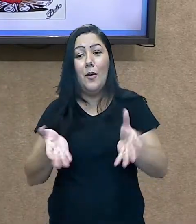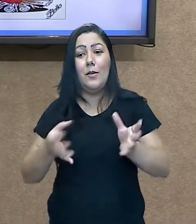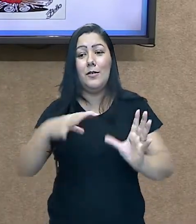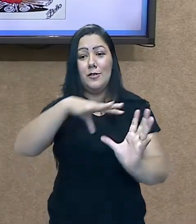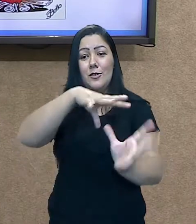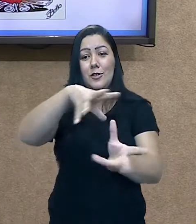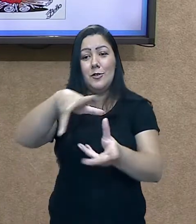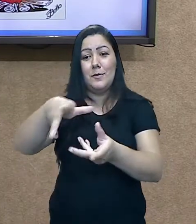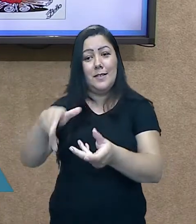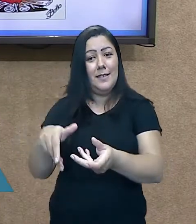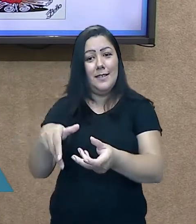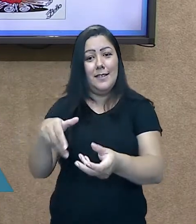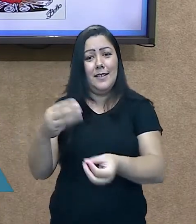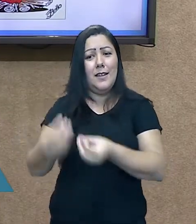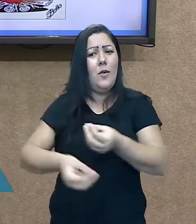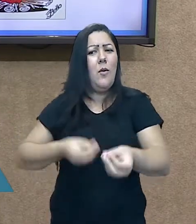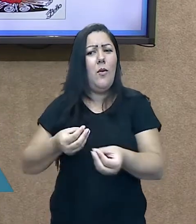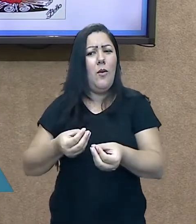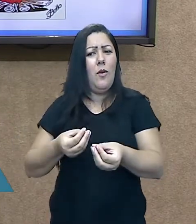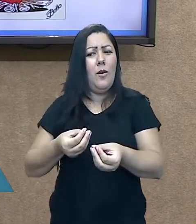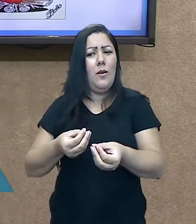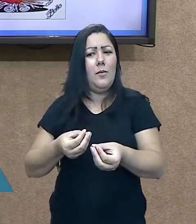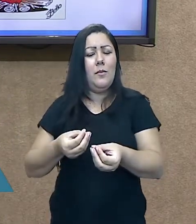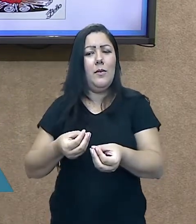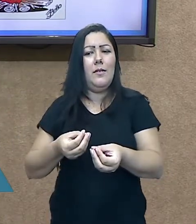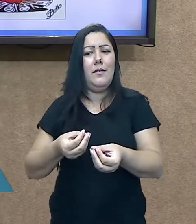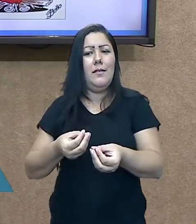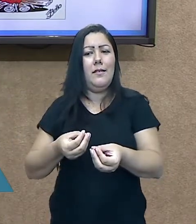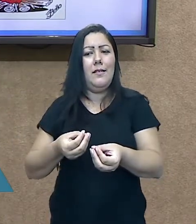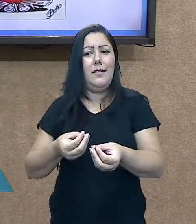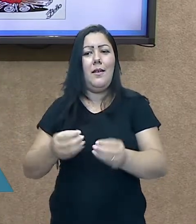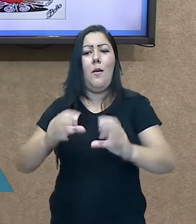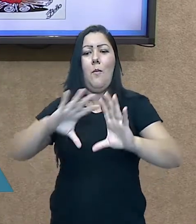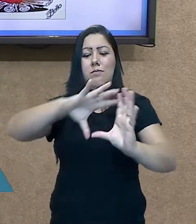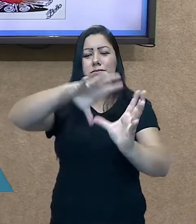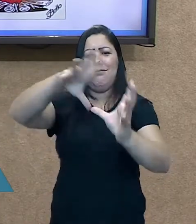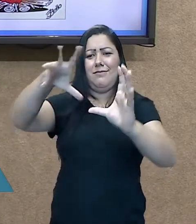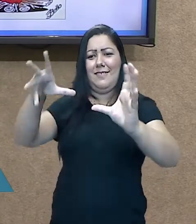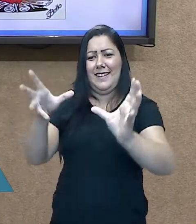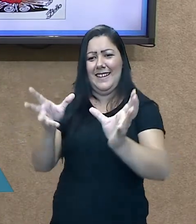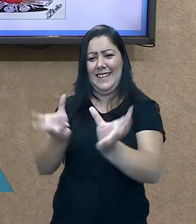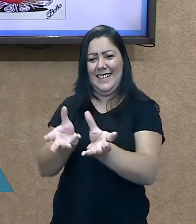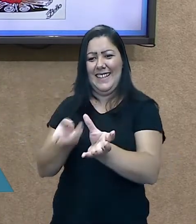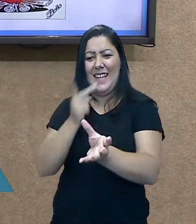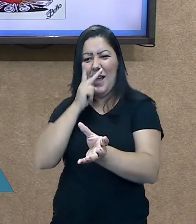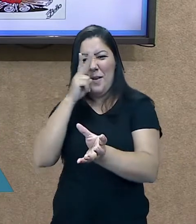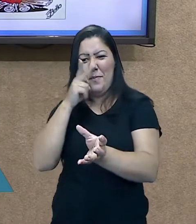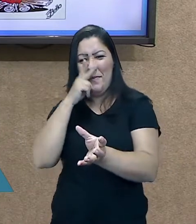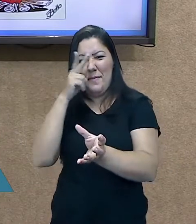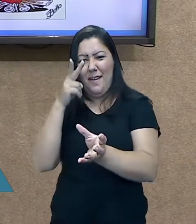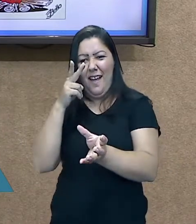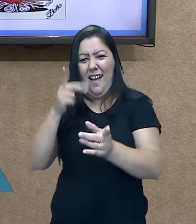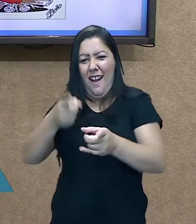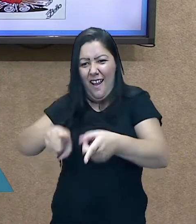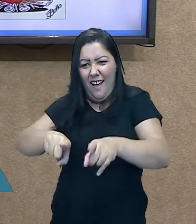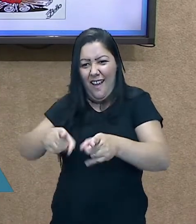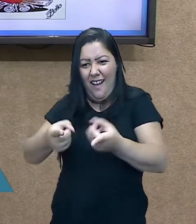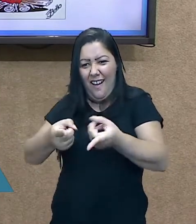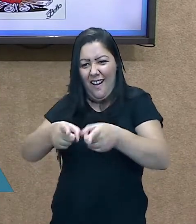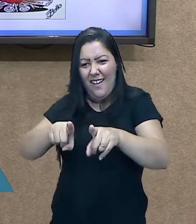Será que nós vamos fazer um churrasco dele? Ou será que nós vamos trabalhar,